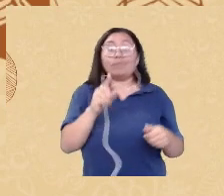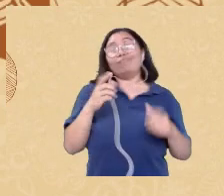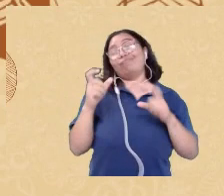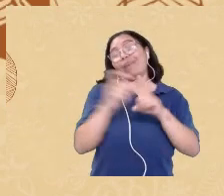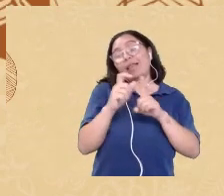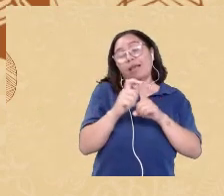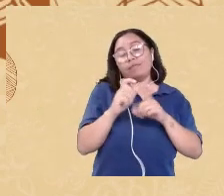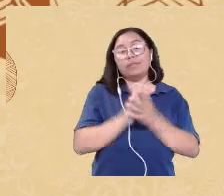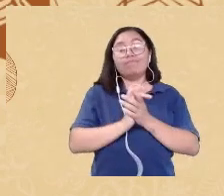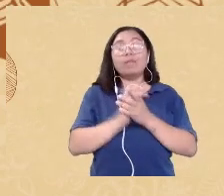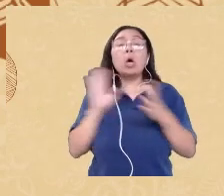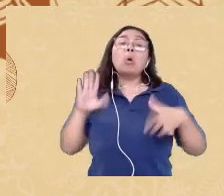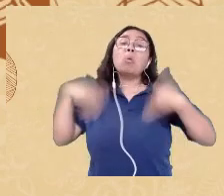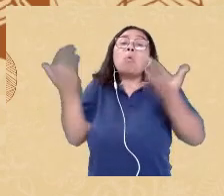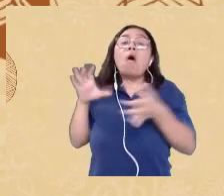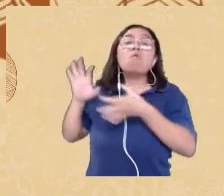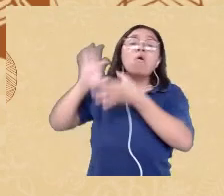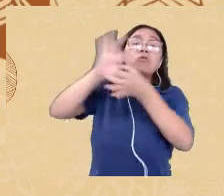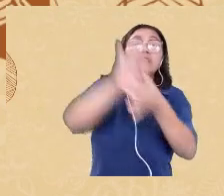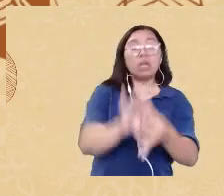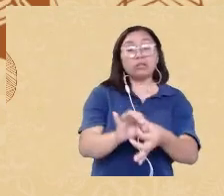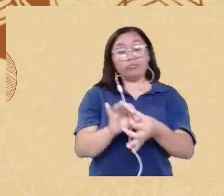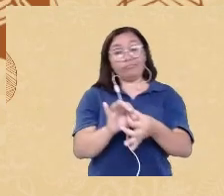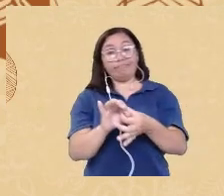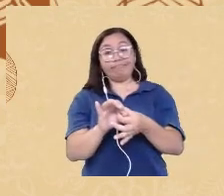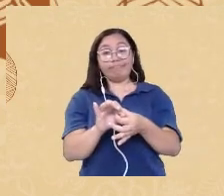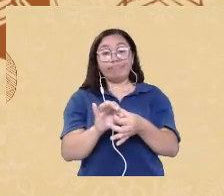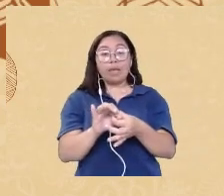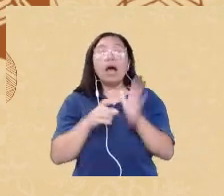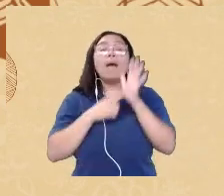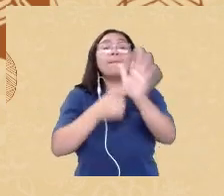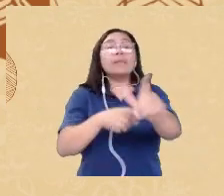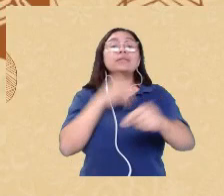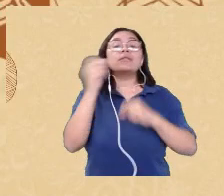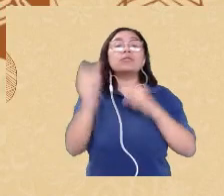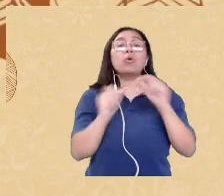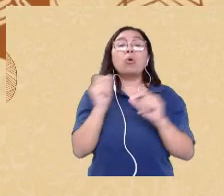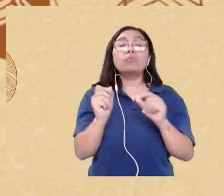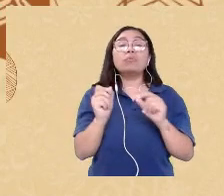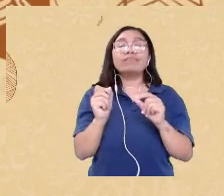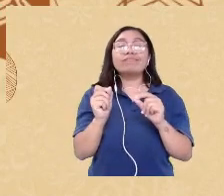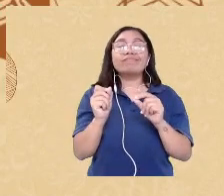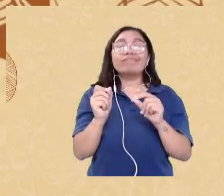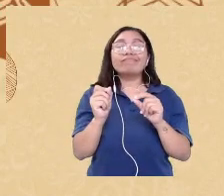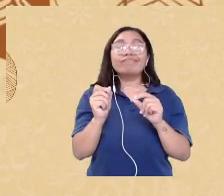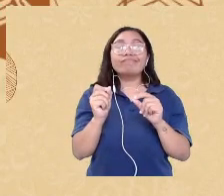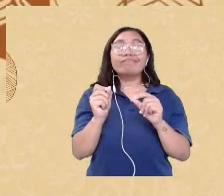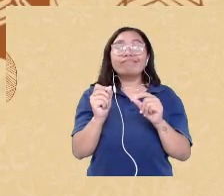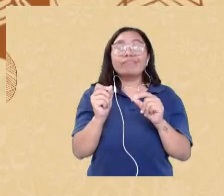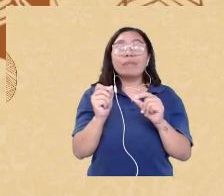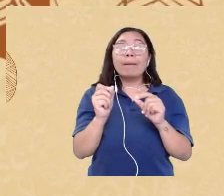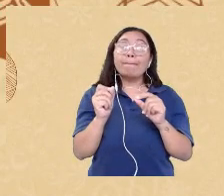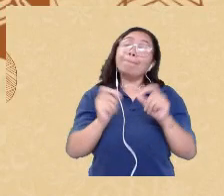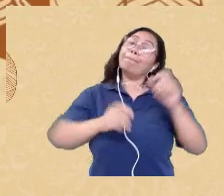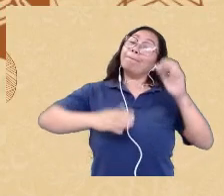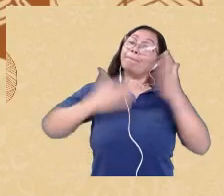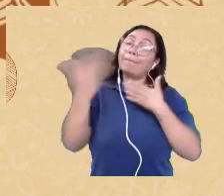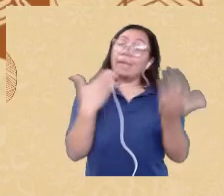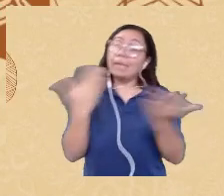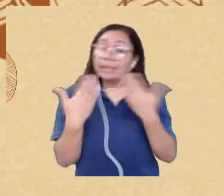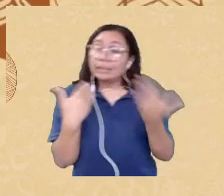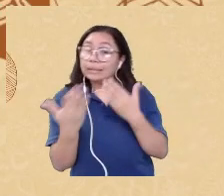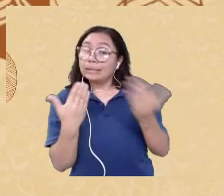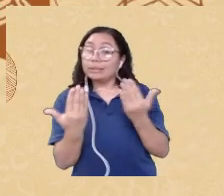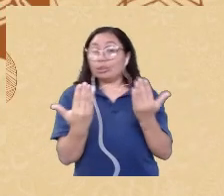aparece ao marcador gênero ele é apresentado confundido com o marcador sexo as possibilidades de